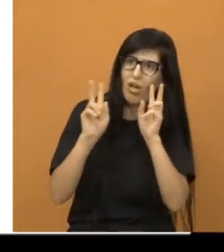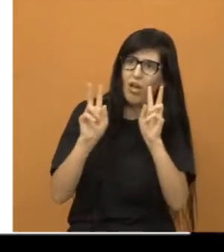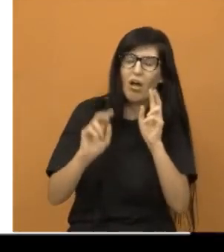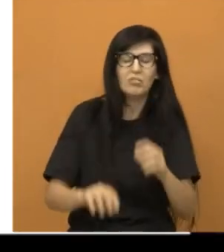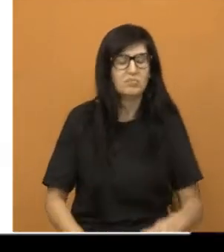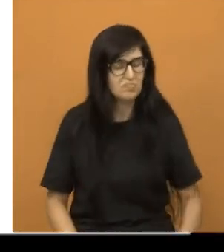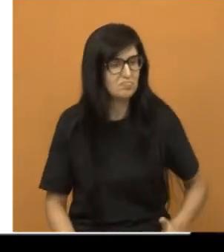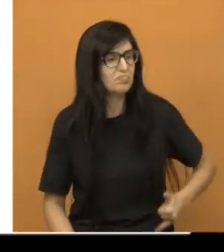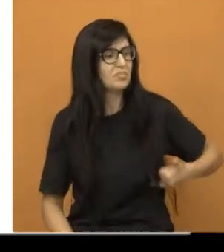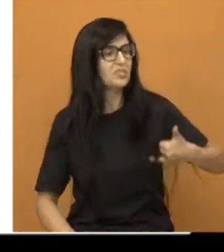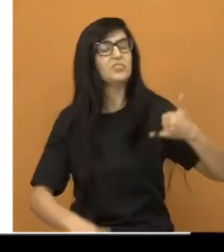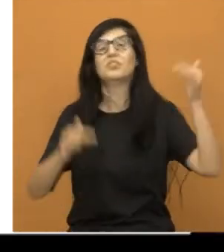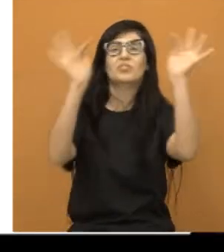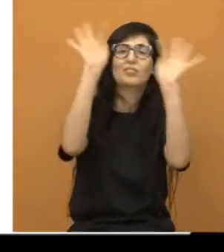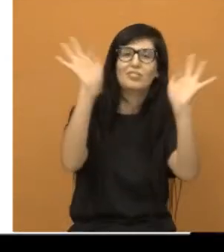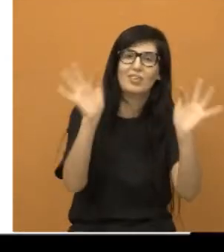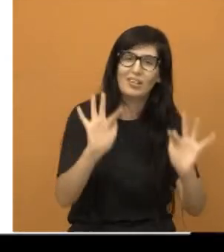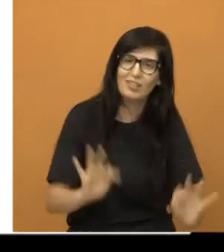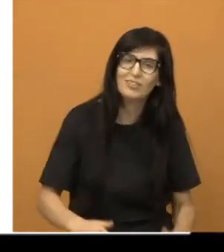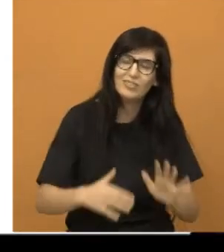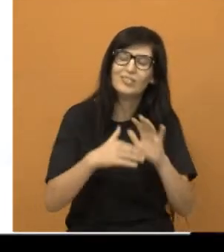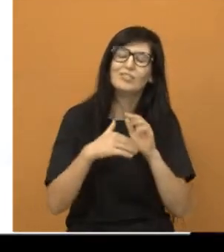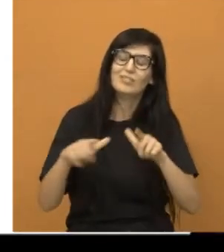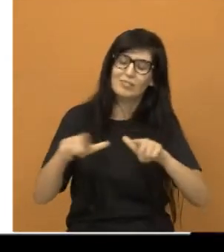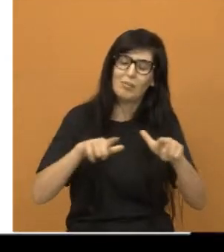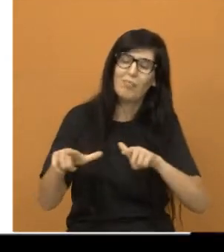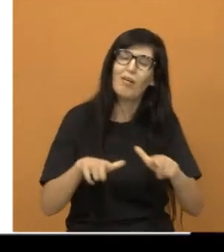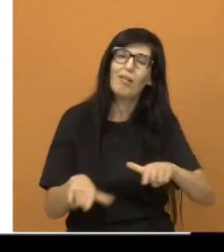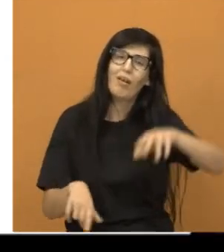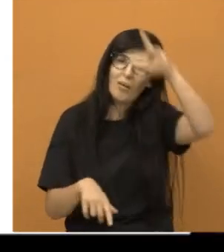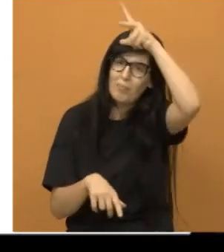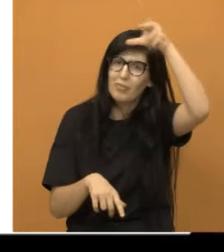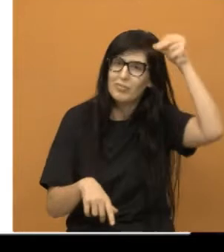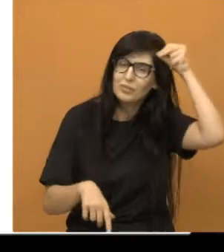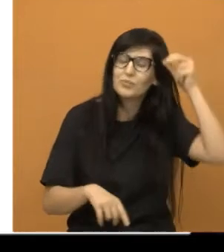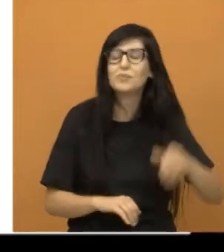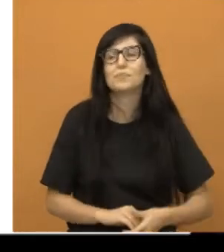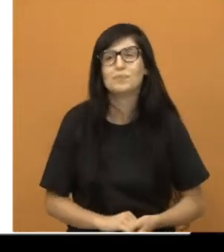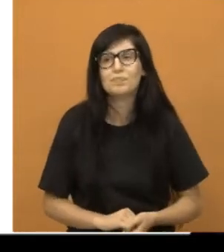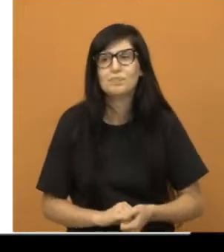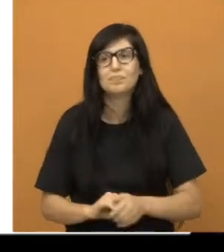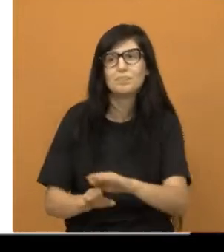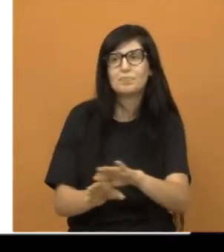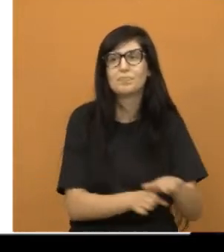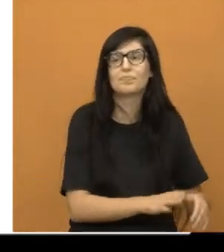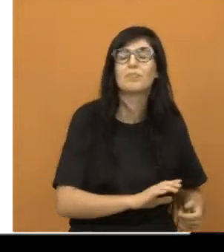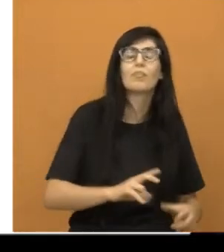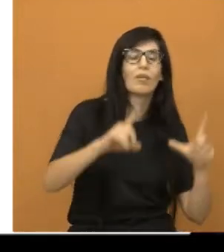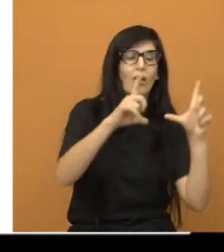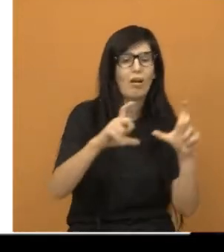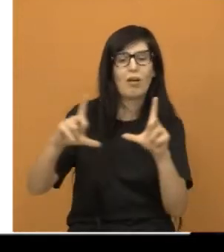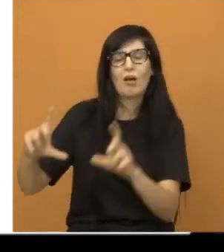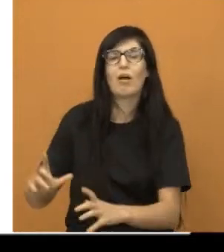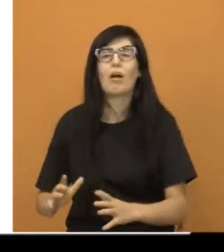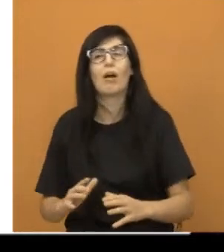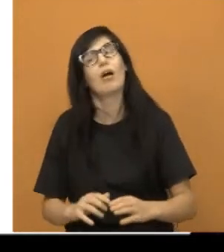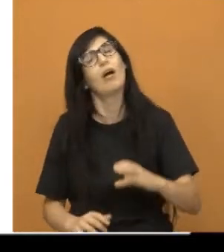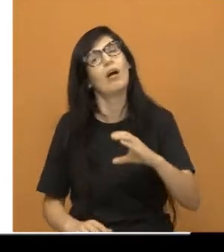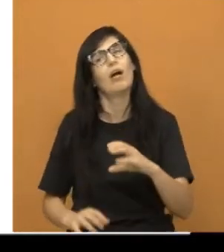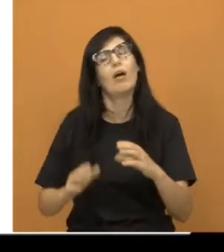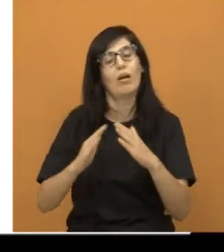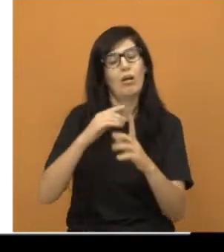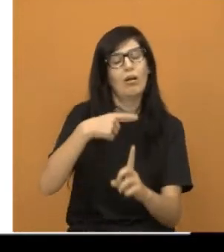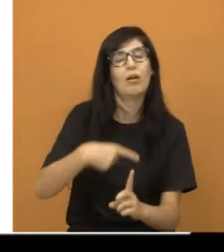funcionária servidora pública municipal. E a outra foto, aqui é a Capela Lar de Nazaré, na Avenida